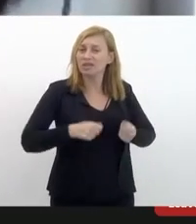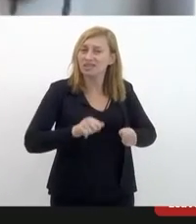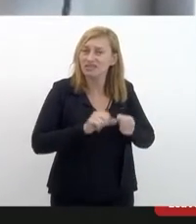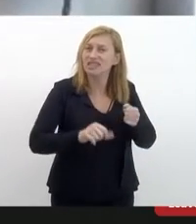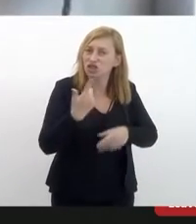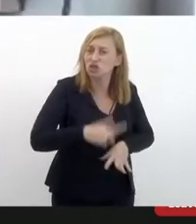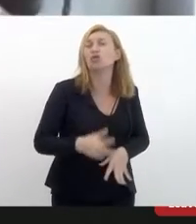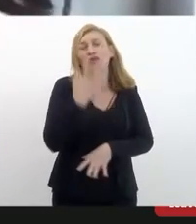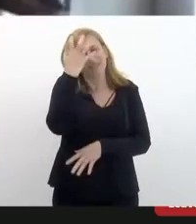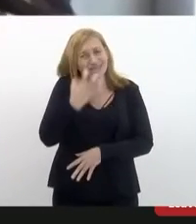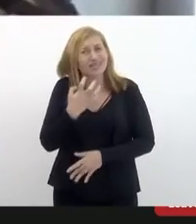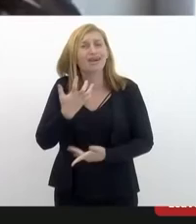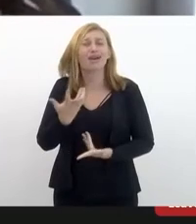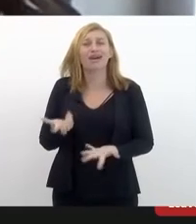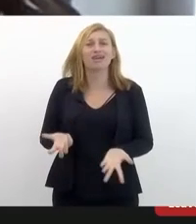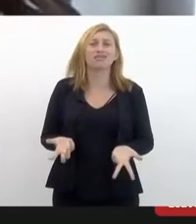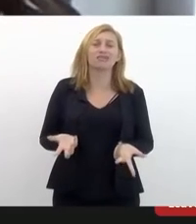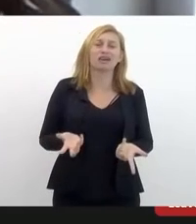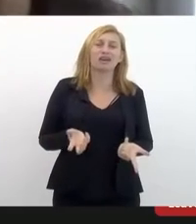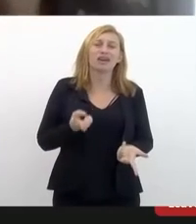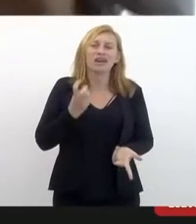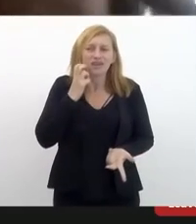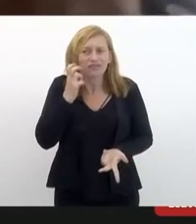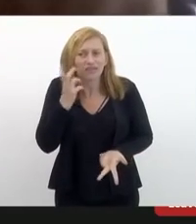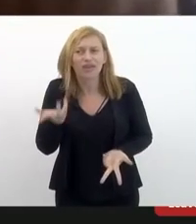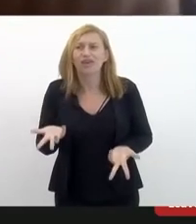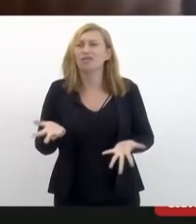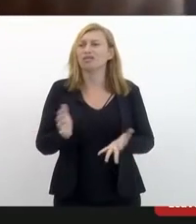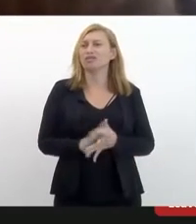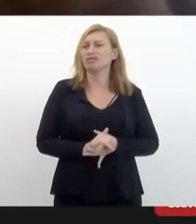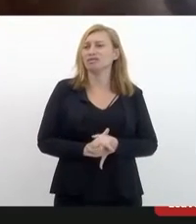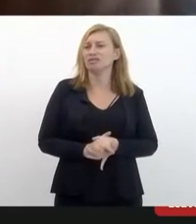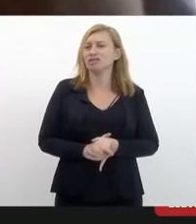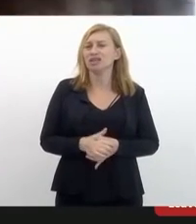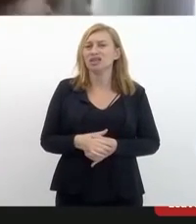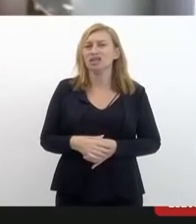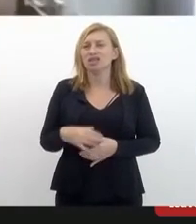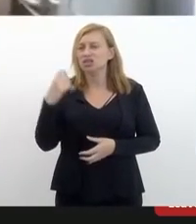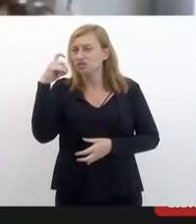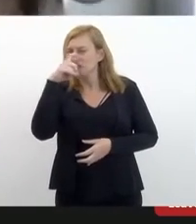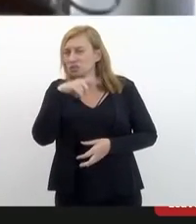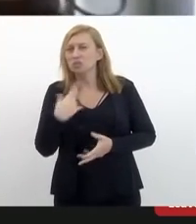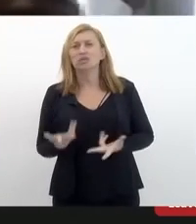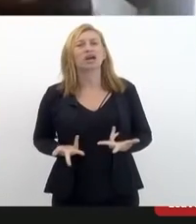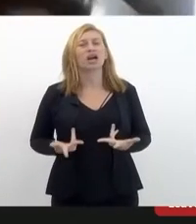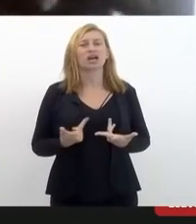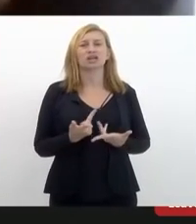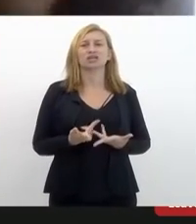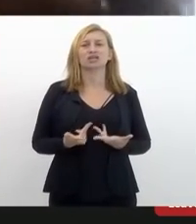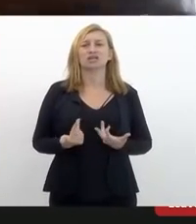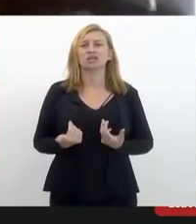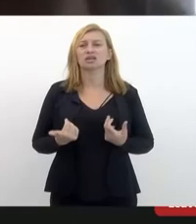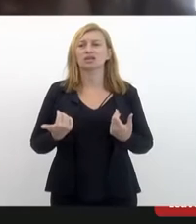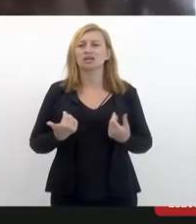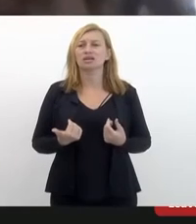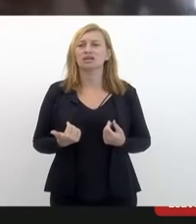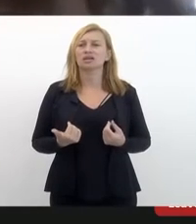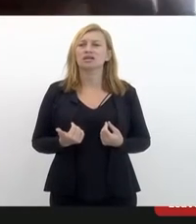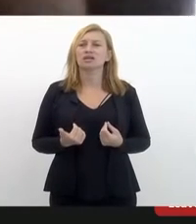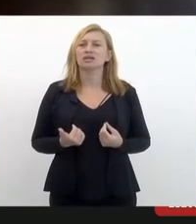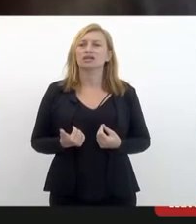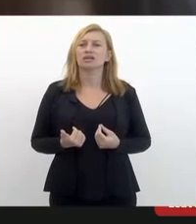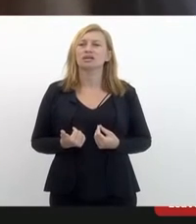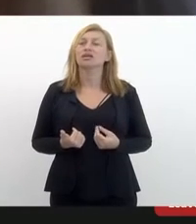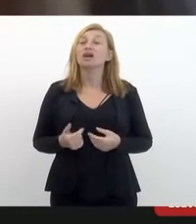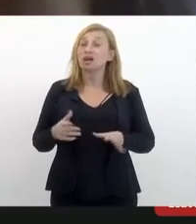muito sério, muito constrangedor para esse segmento da sociedade, e aplaudimos, nós aplaudimos